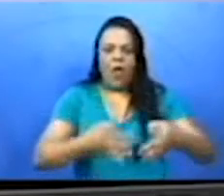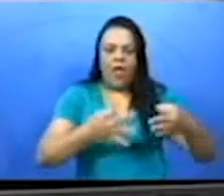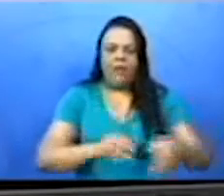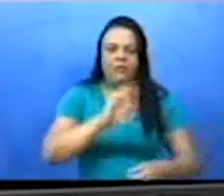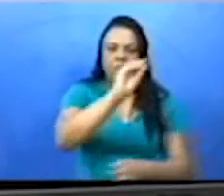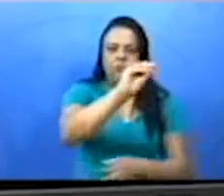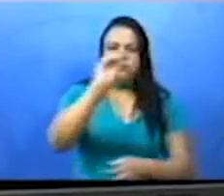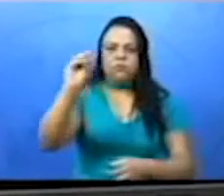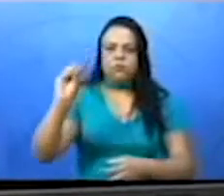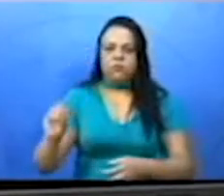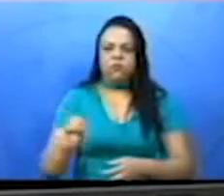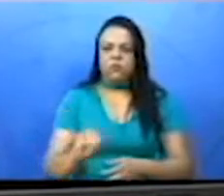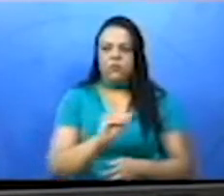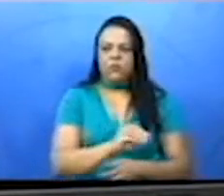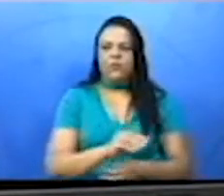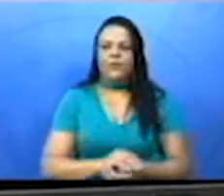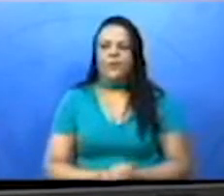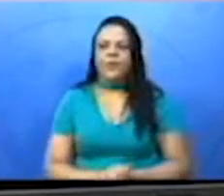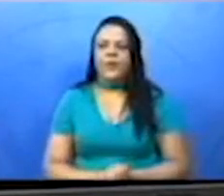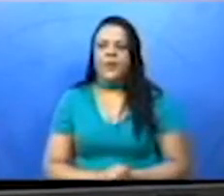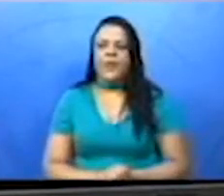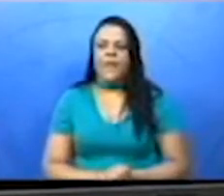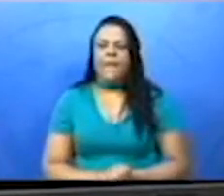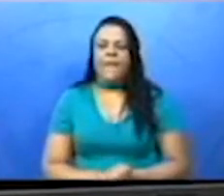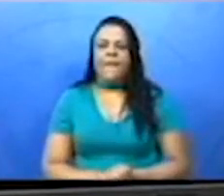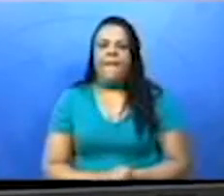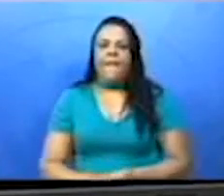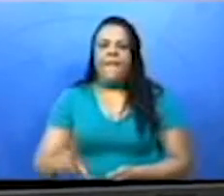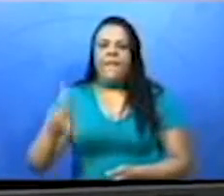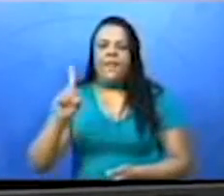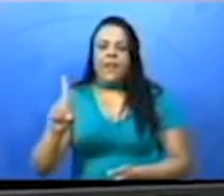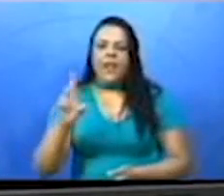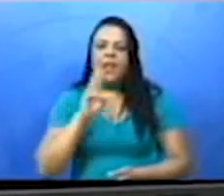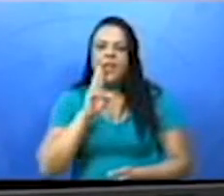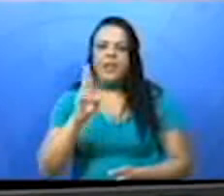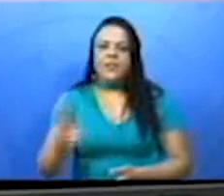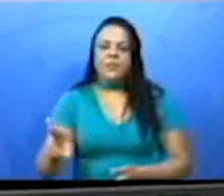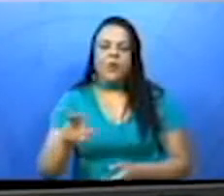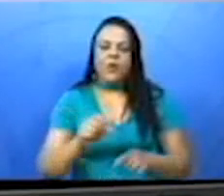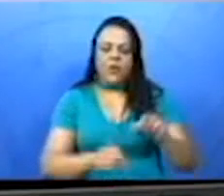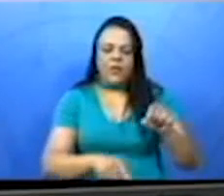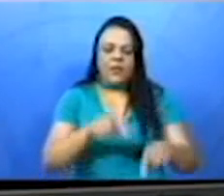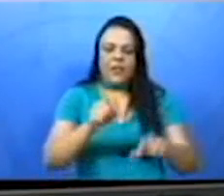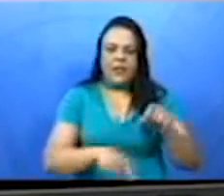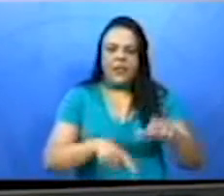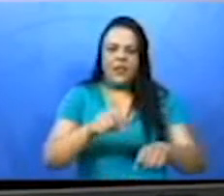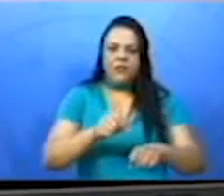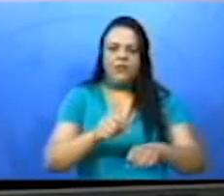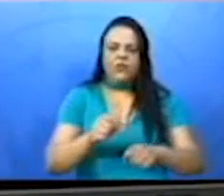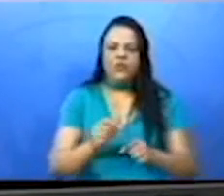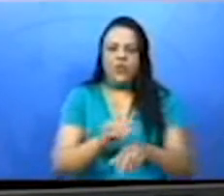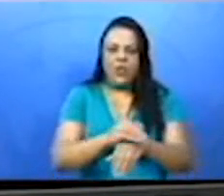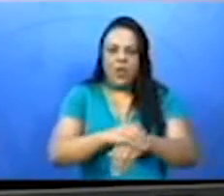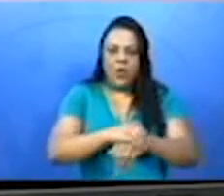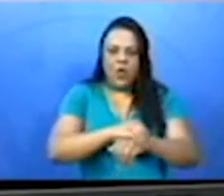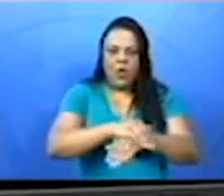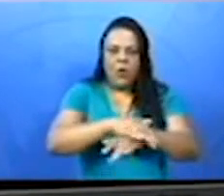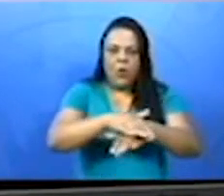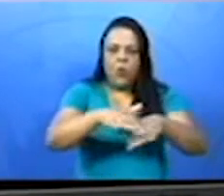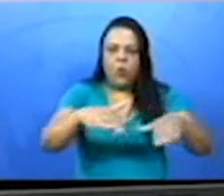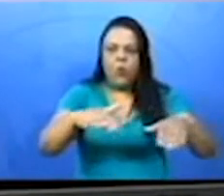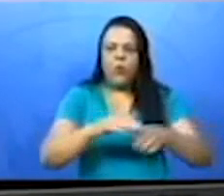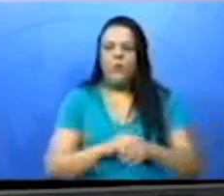Qual é mesmo? Grãos de pólen, parte masculina, óvulos